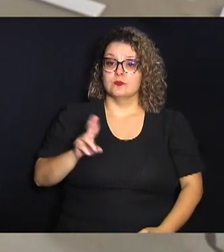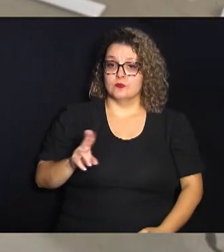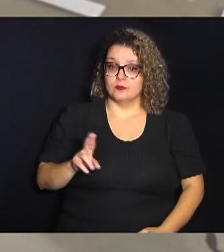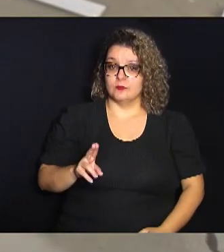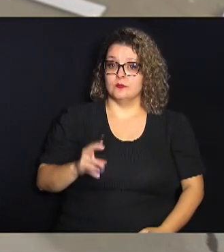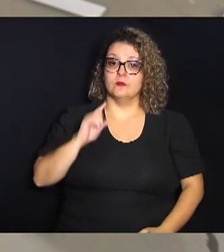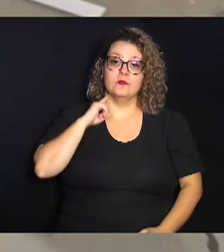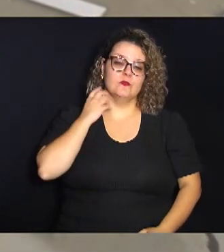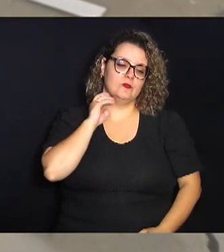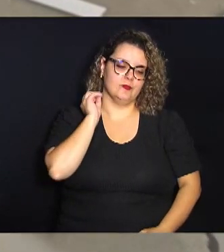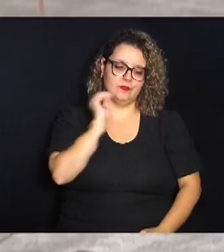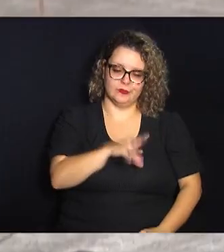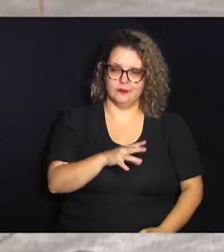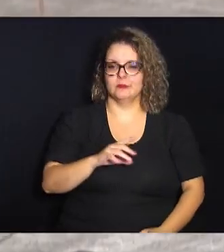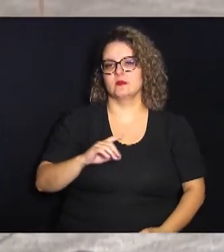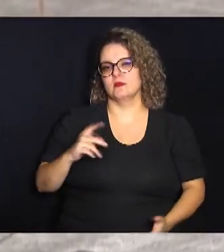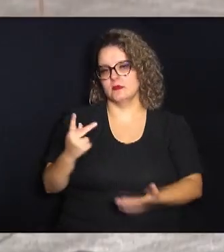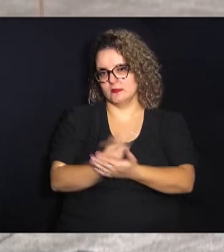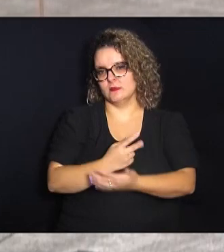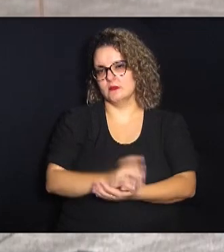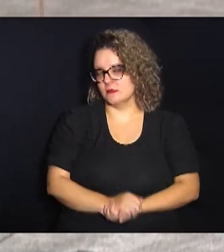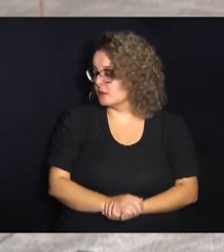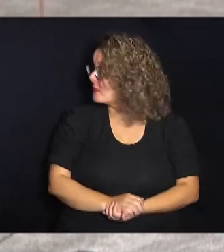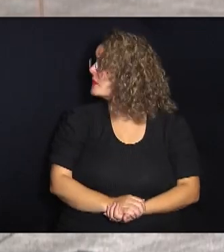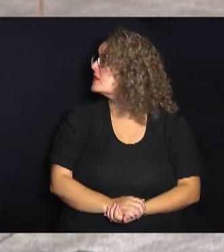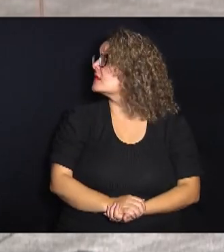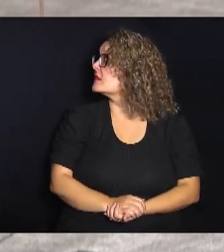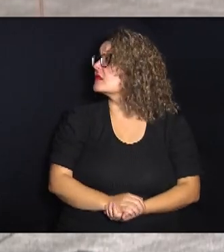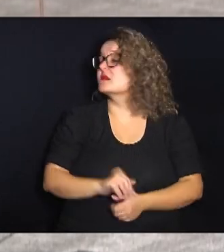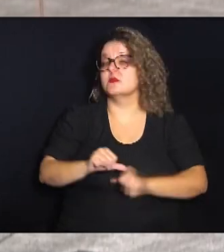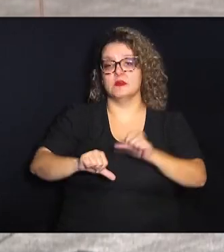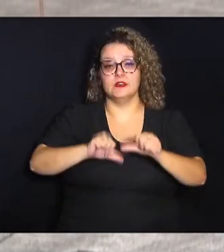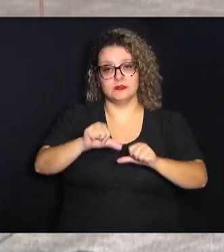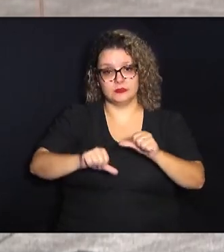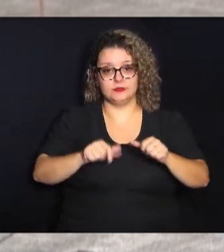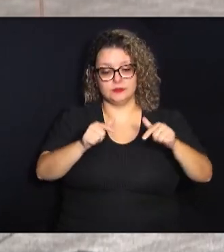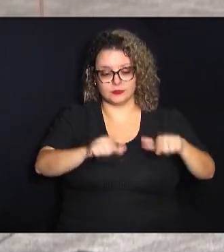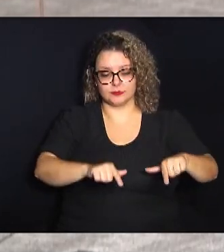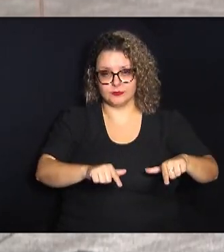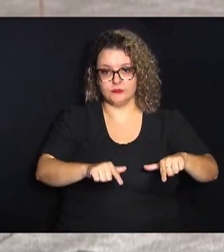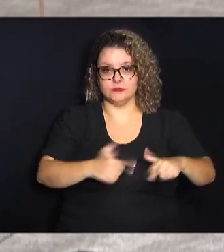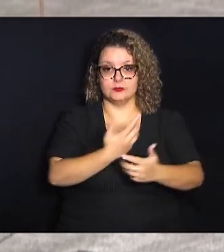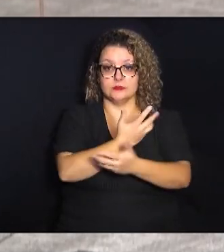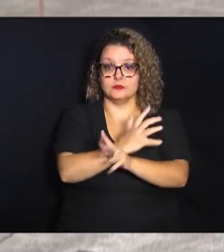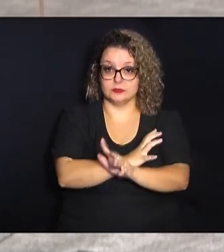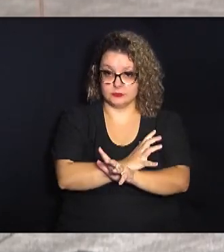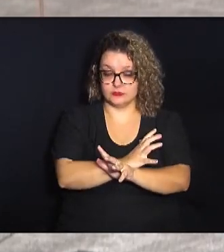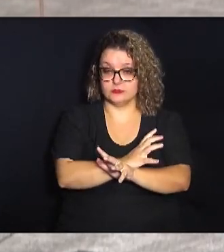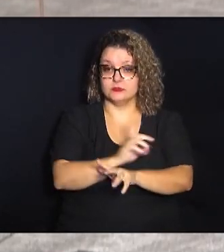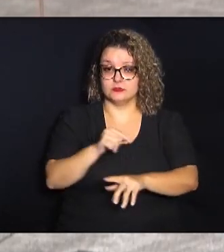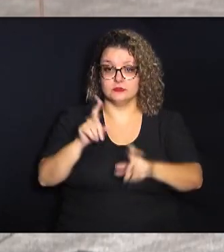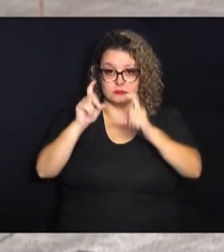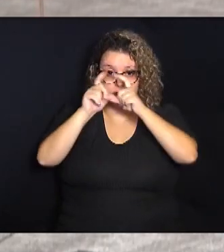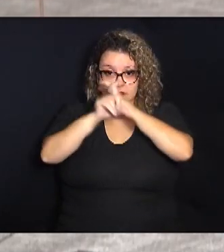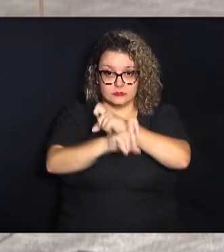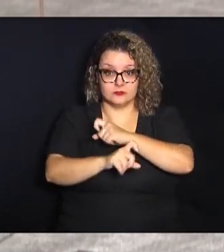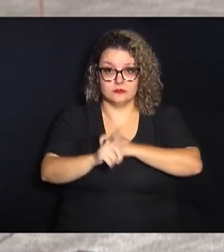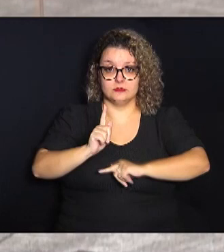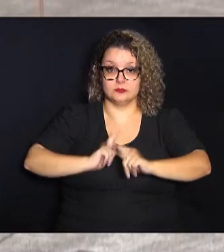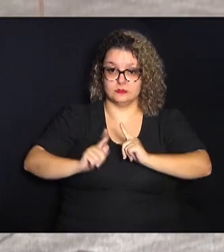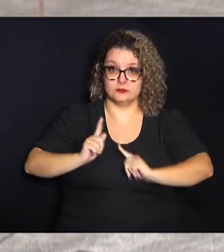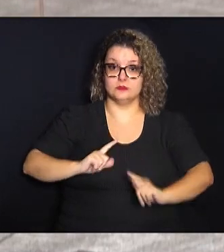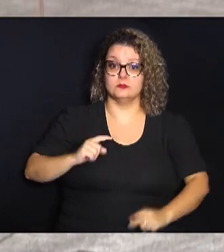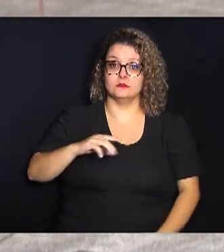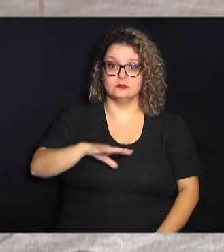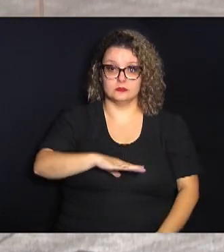descarte incorreto de lixo transformar um espaço hoje que é esse vazio urbano que é um desafio para a gestão municipal